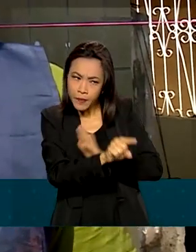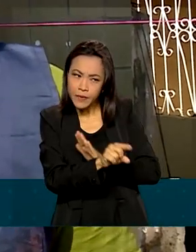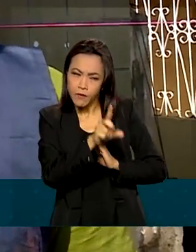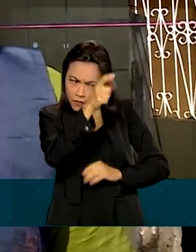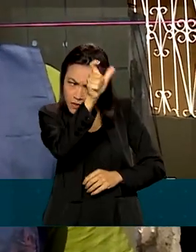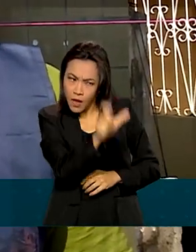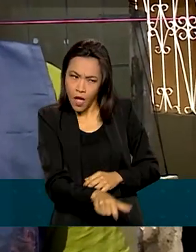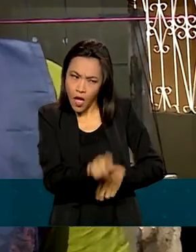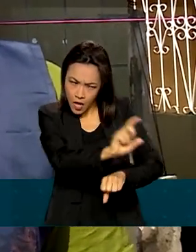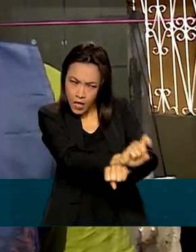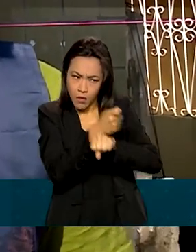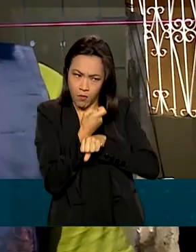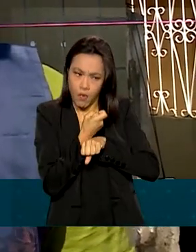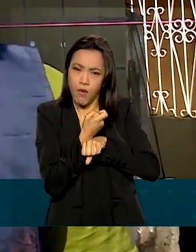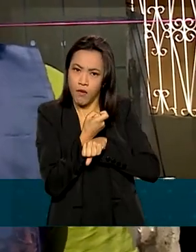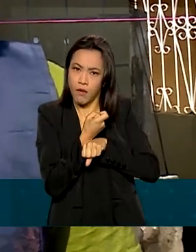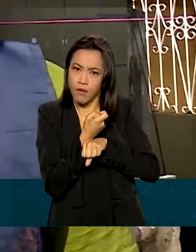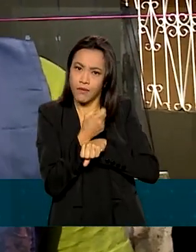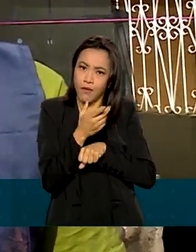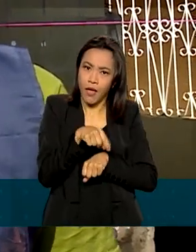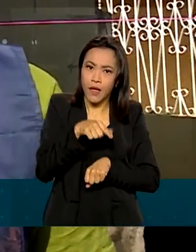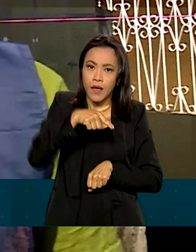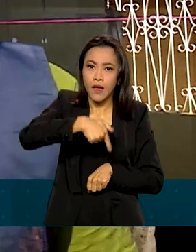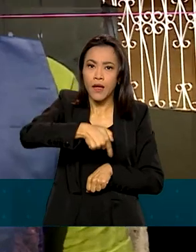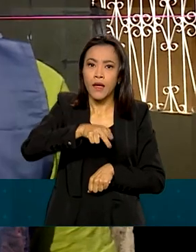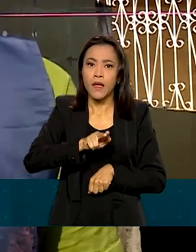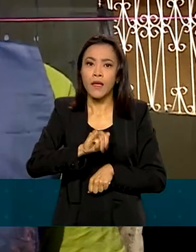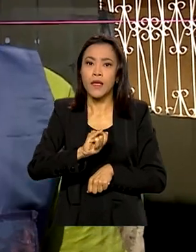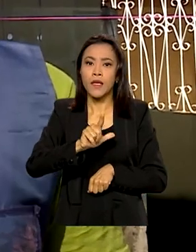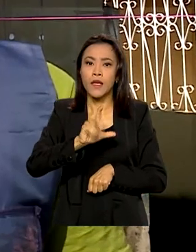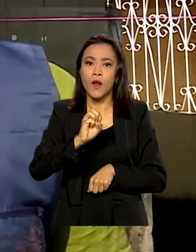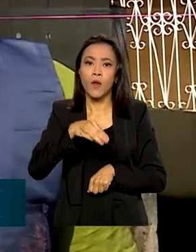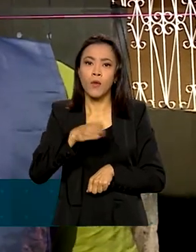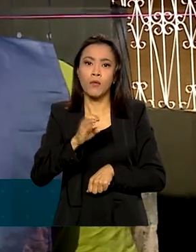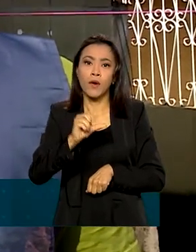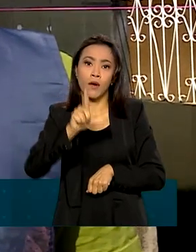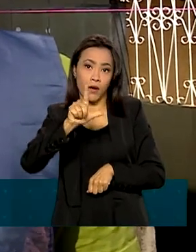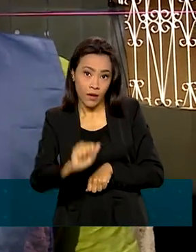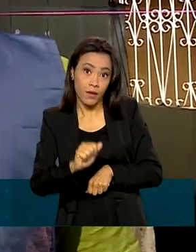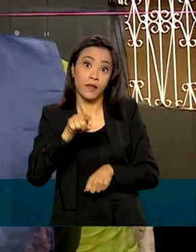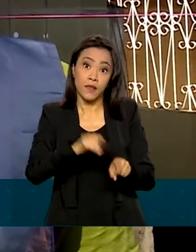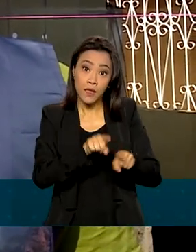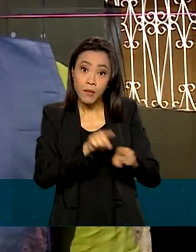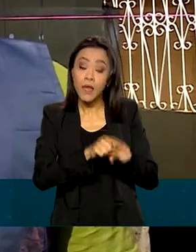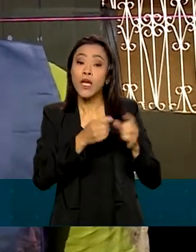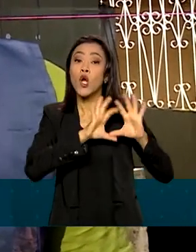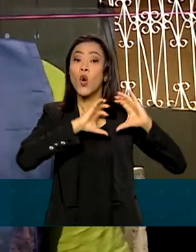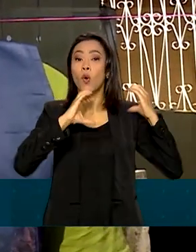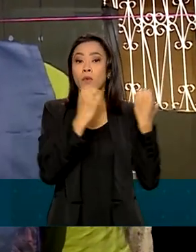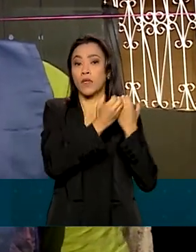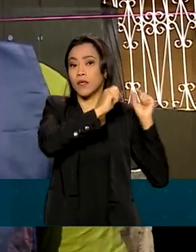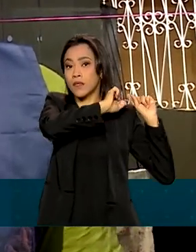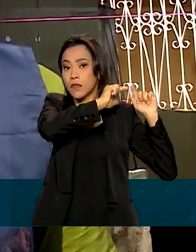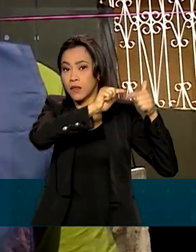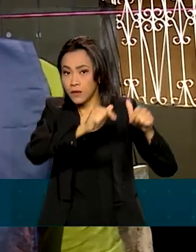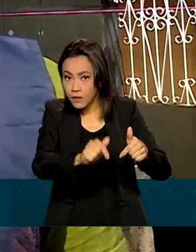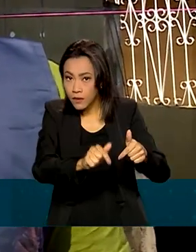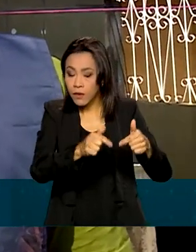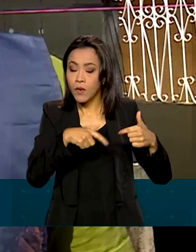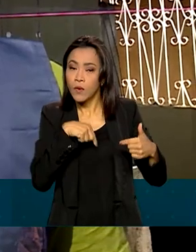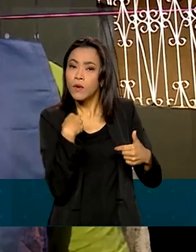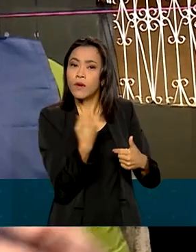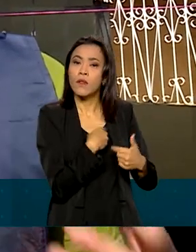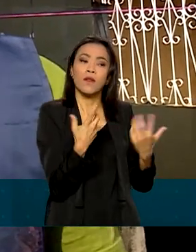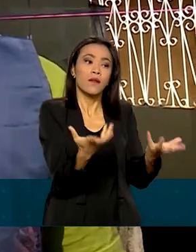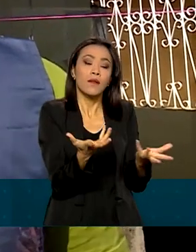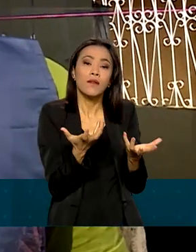considera quilombola. Além disso, o foco desse censo é os povos e comunidades tradicionais. O que a gente quer,